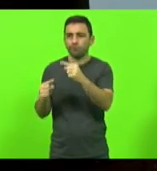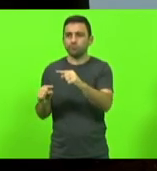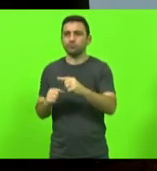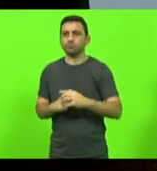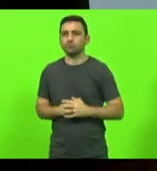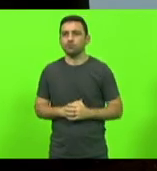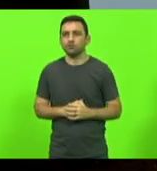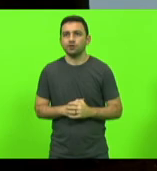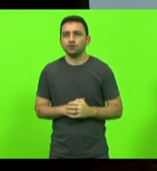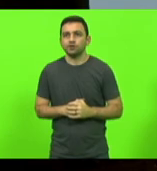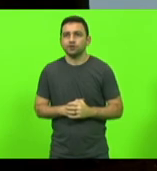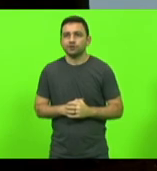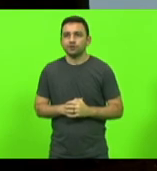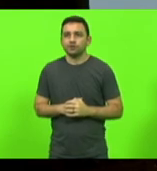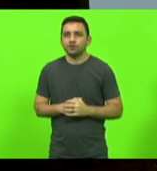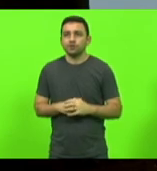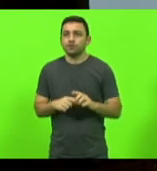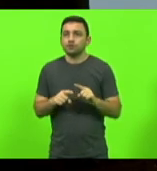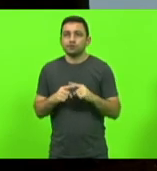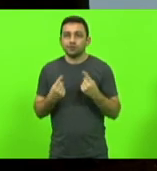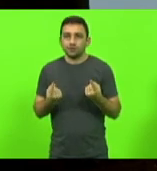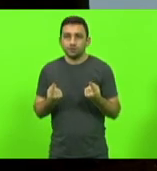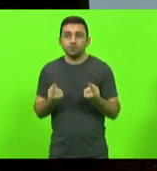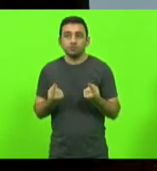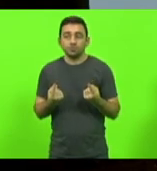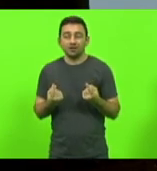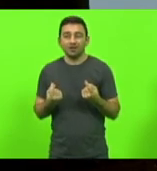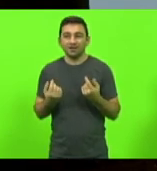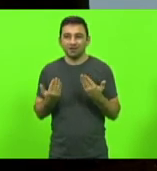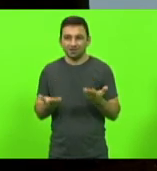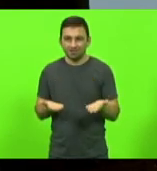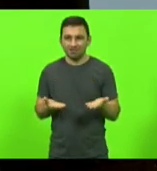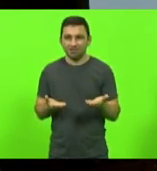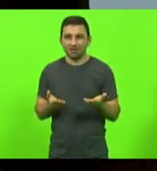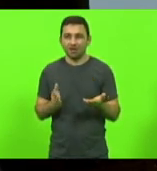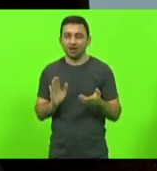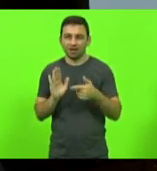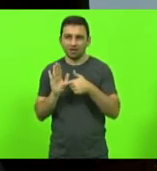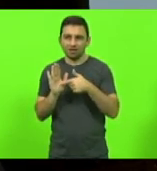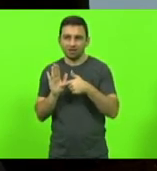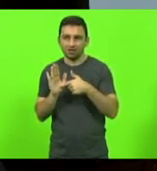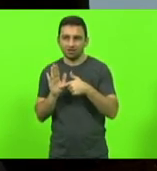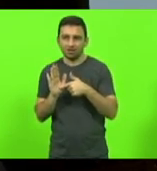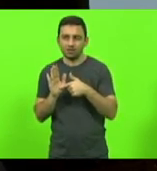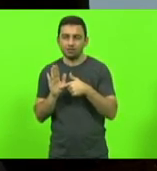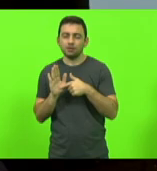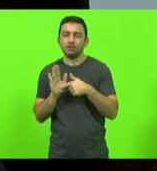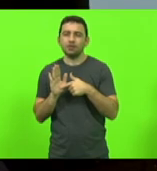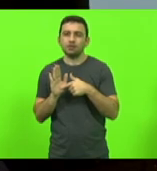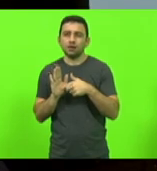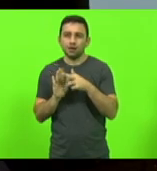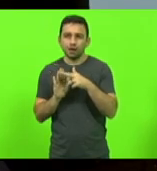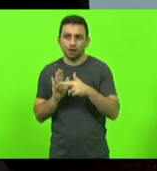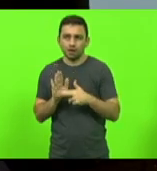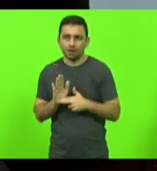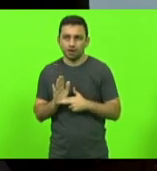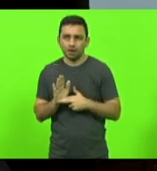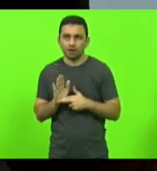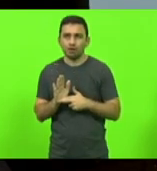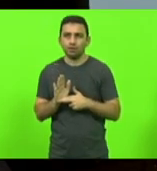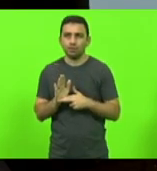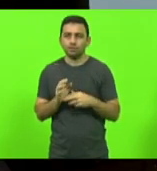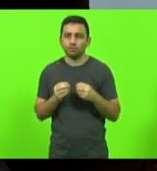Ou seja, a medida preventiva é concedida ao invés de